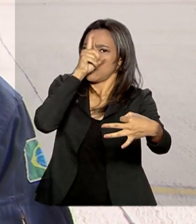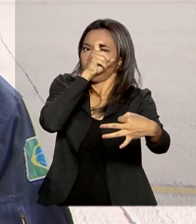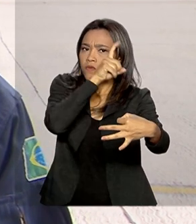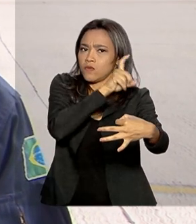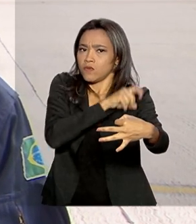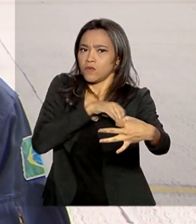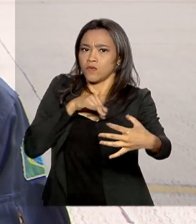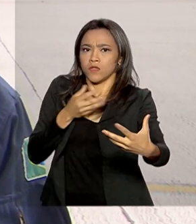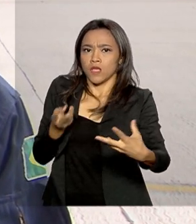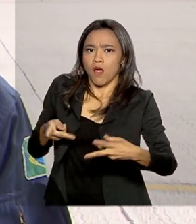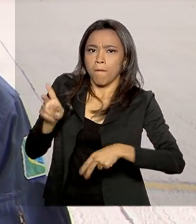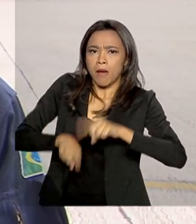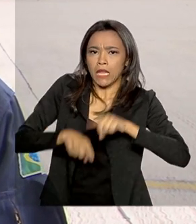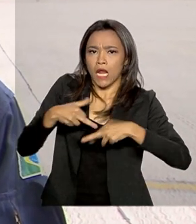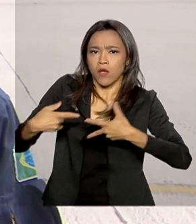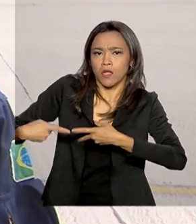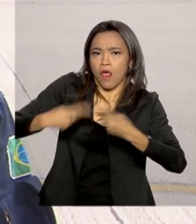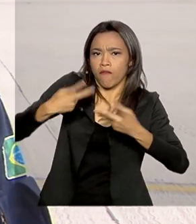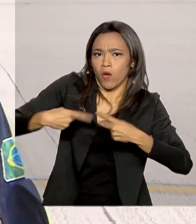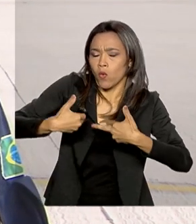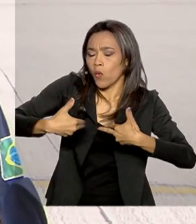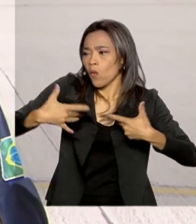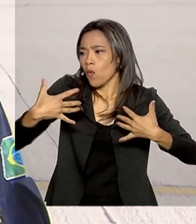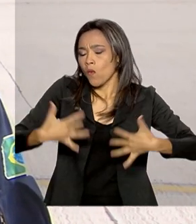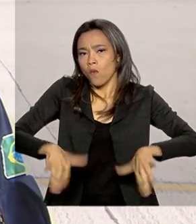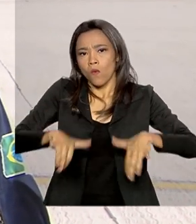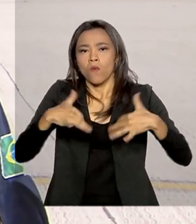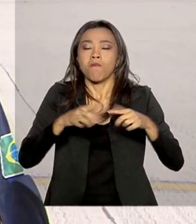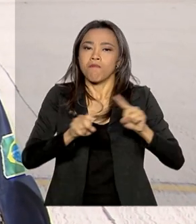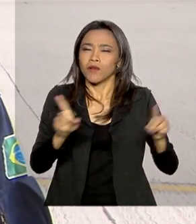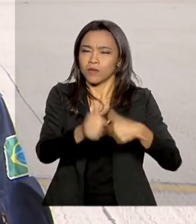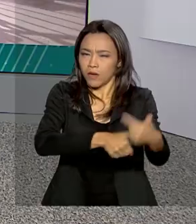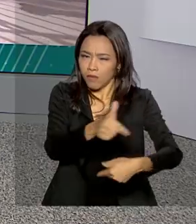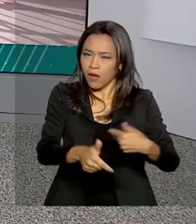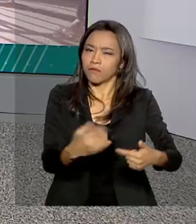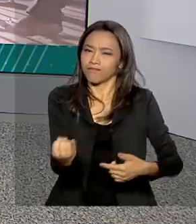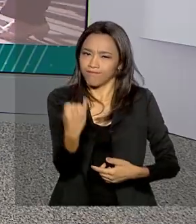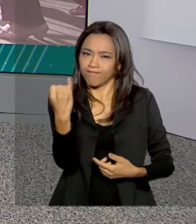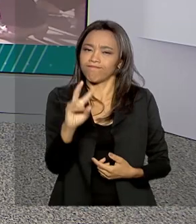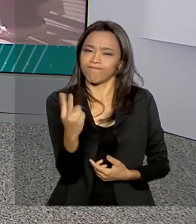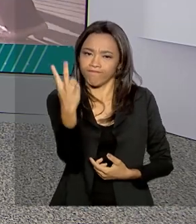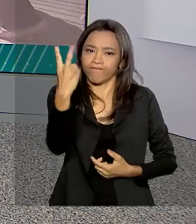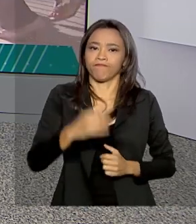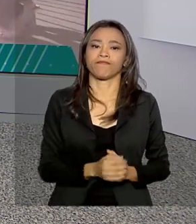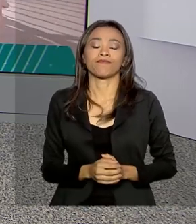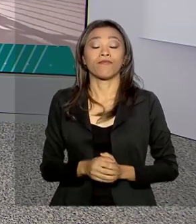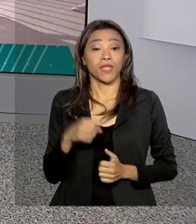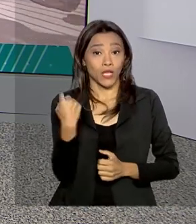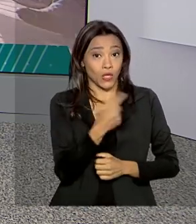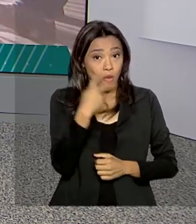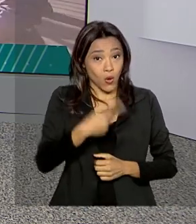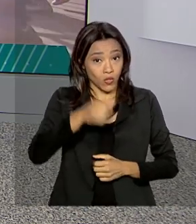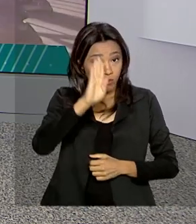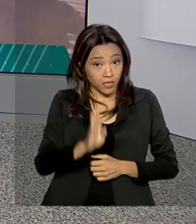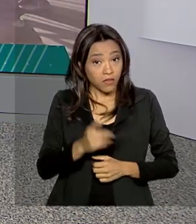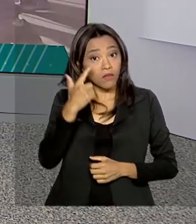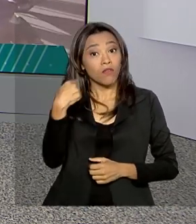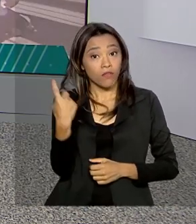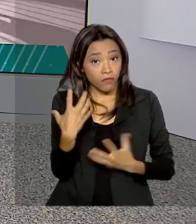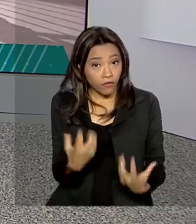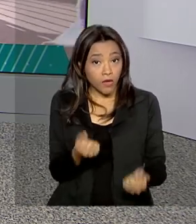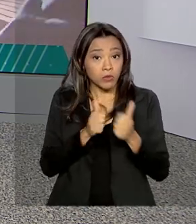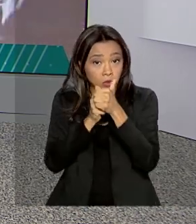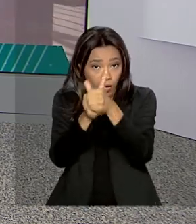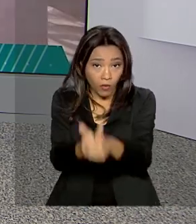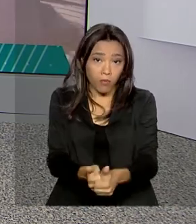logística é muito grande, mas o trabalho tem sido de grande valia. E nós aqui do Brasil em Dia vamos acompanhando aí